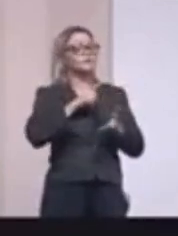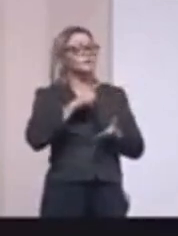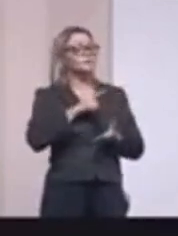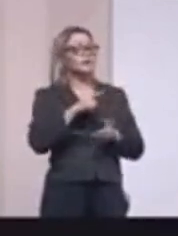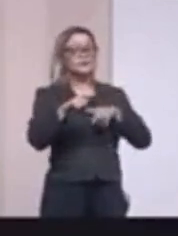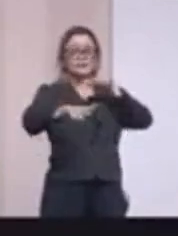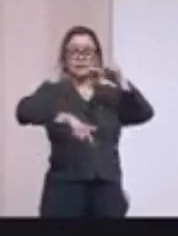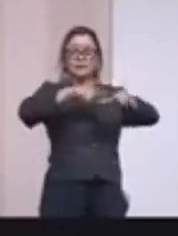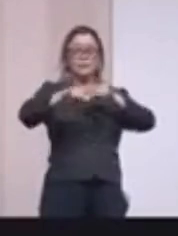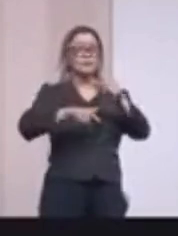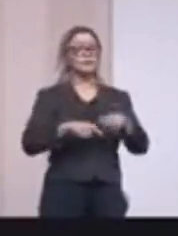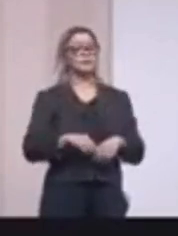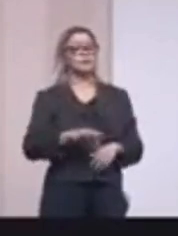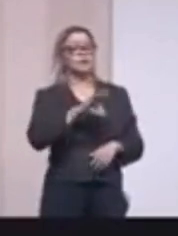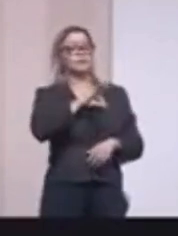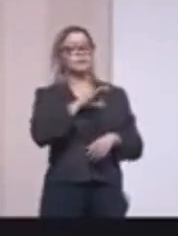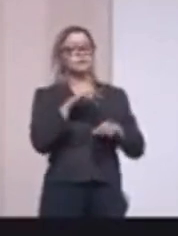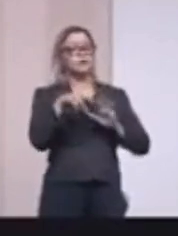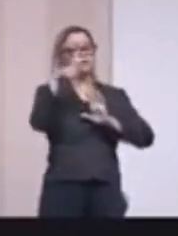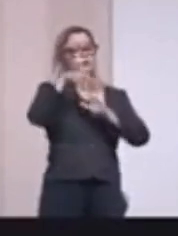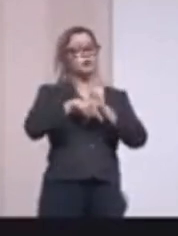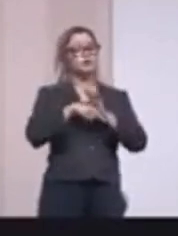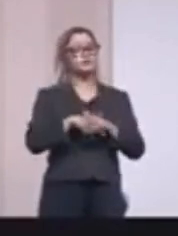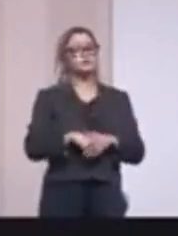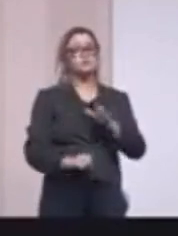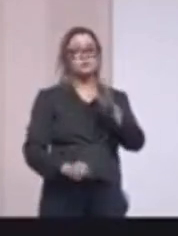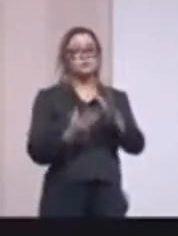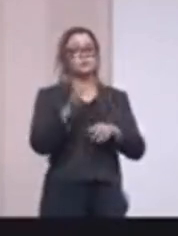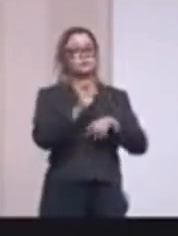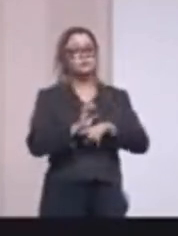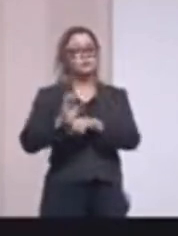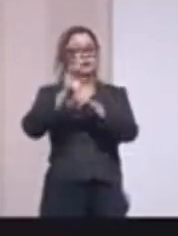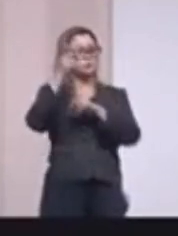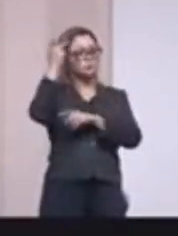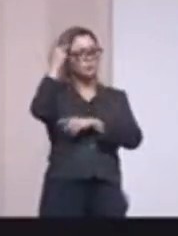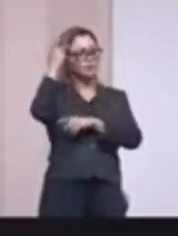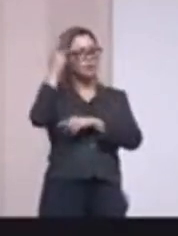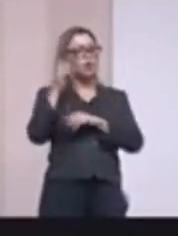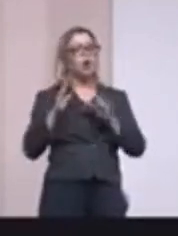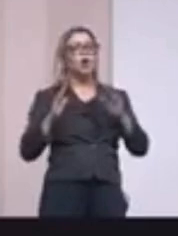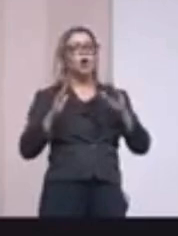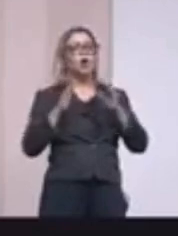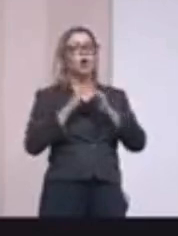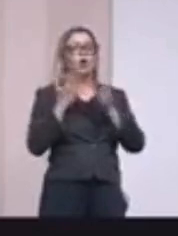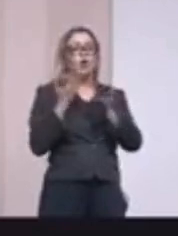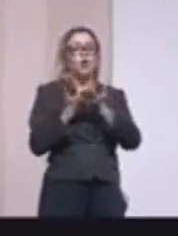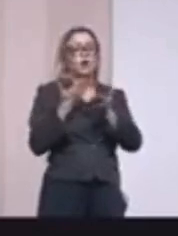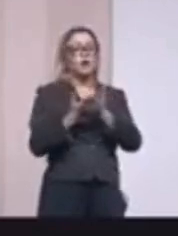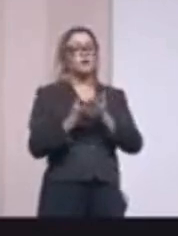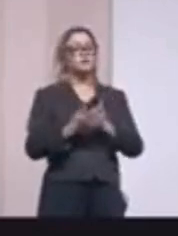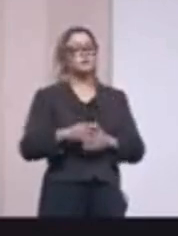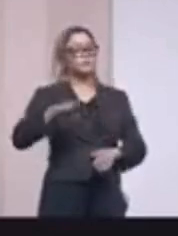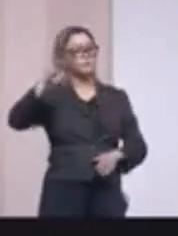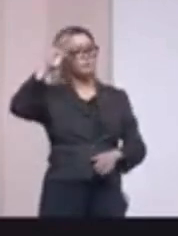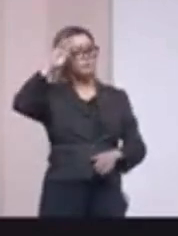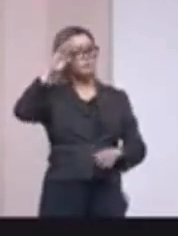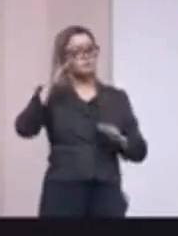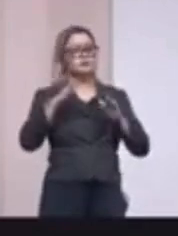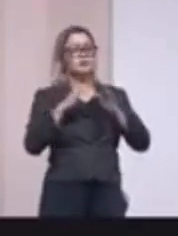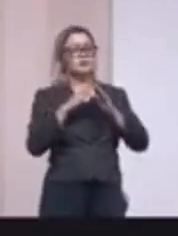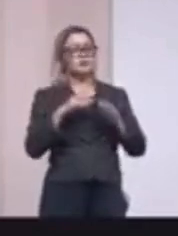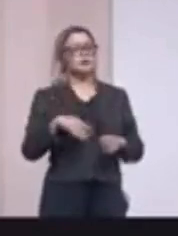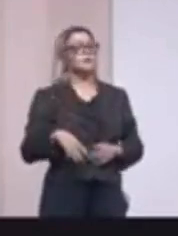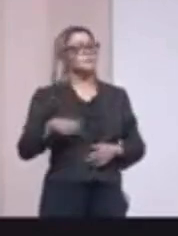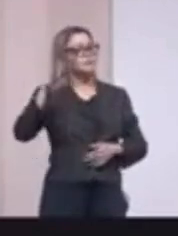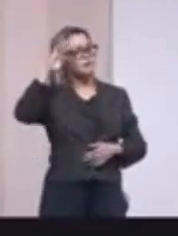trabalhando com a Polícia Militar num projeto para instituir no Estado de São Paulo o Colégio Militar da Polícia Militar de São Paulo. É algo